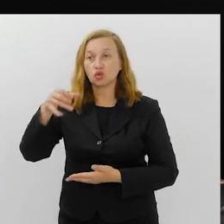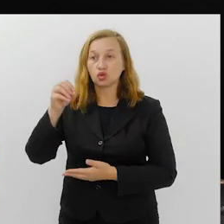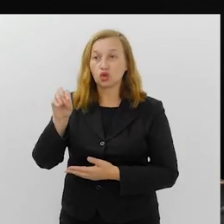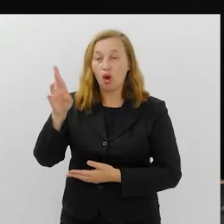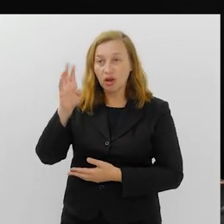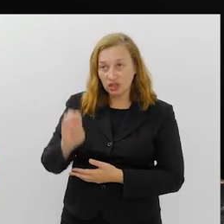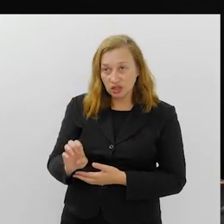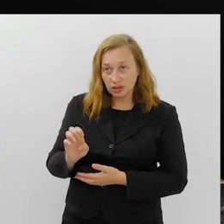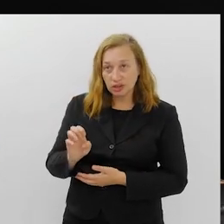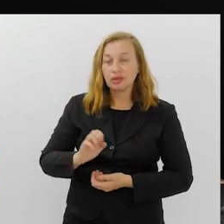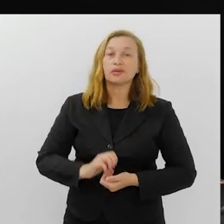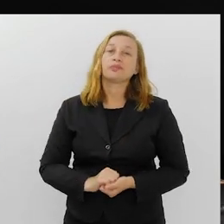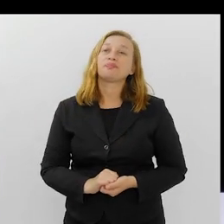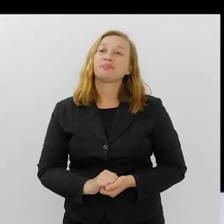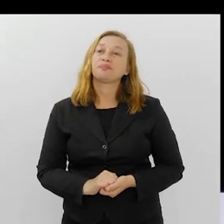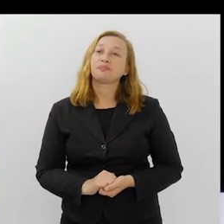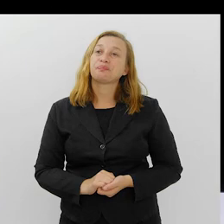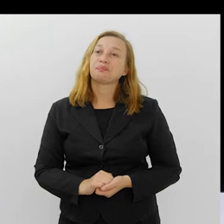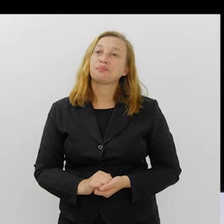Silveira